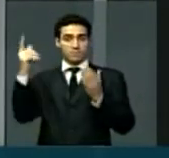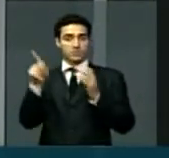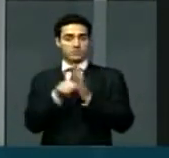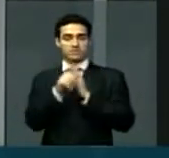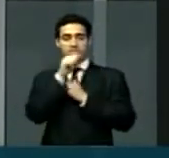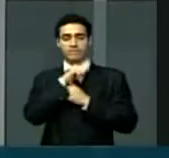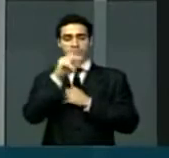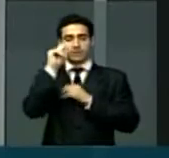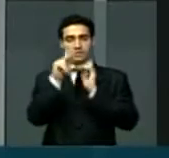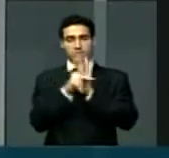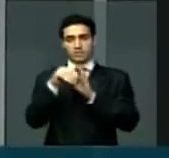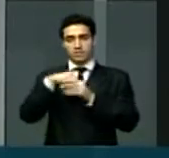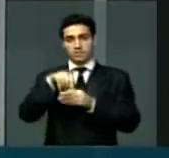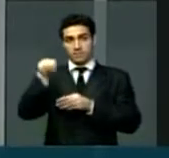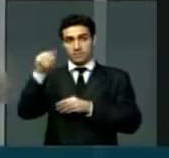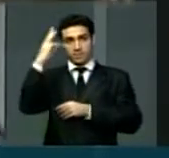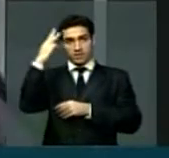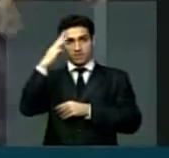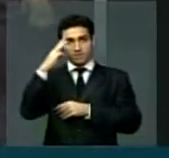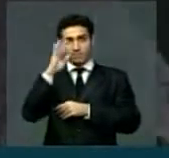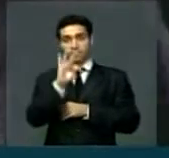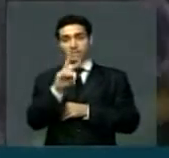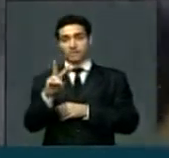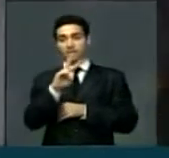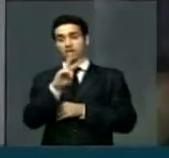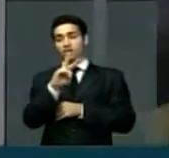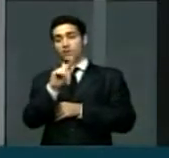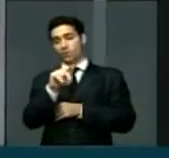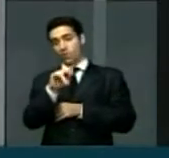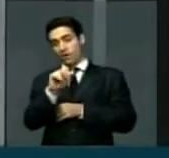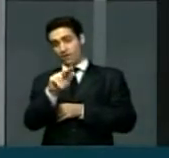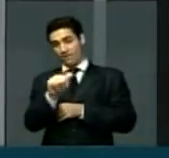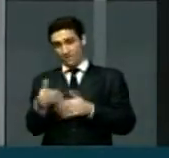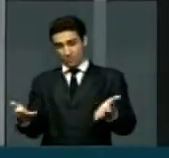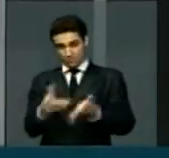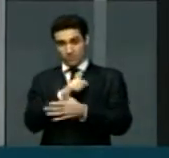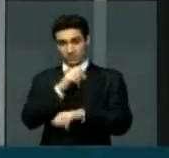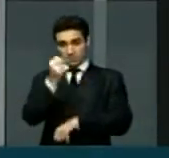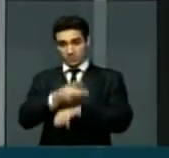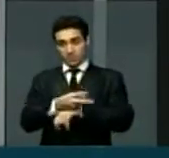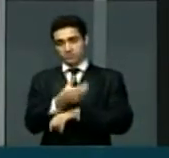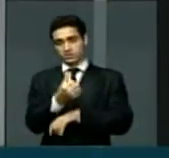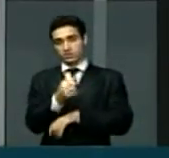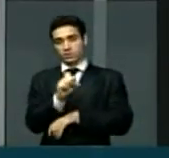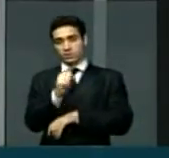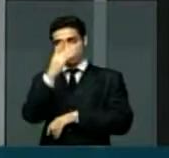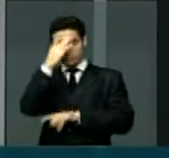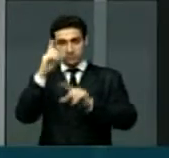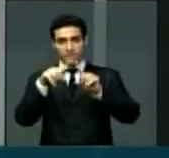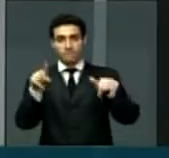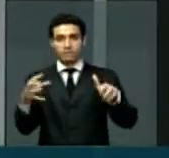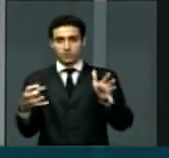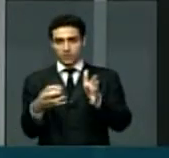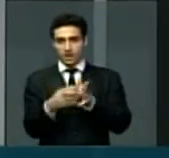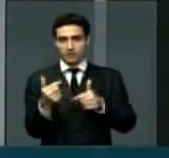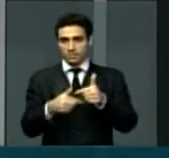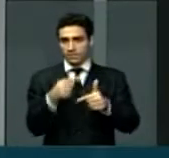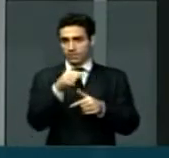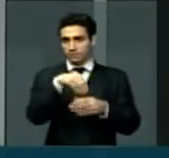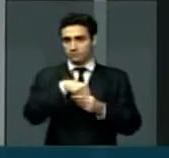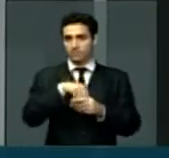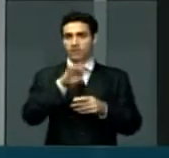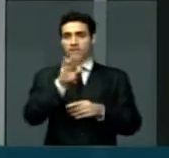antigo no Maranhão. A TV Guará hoje, Sra. Presidenta, emprega diretamente 68 funcionários e quero